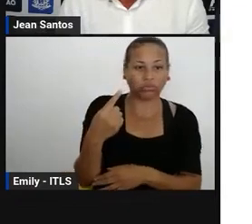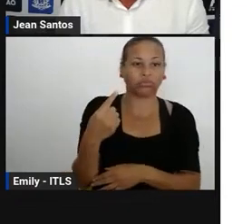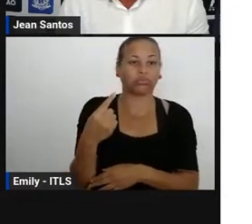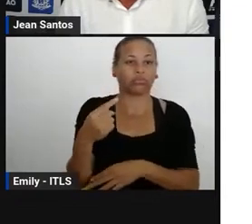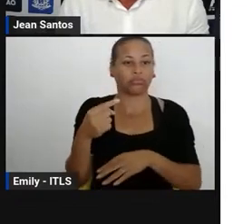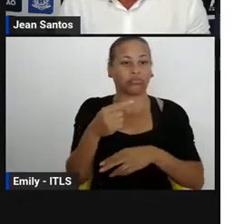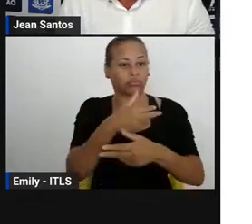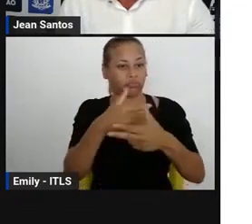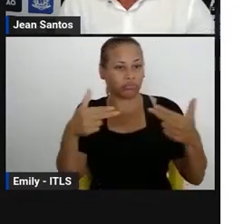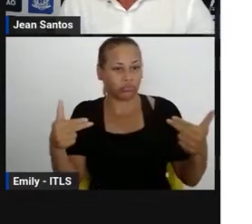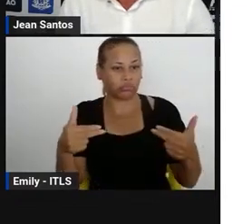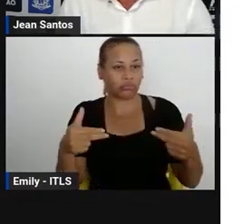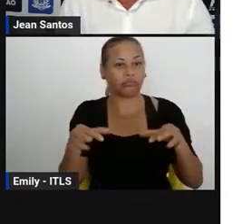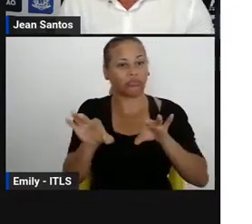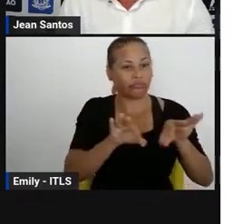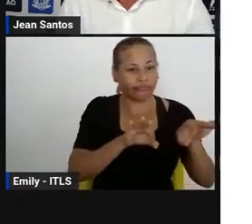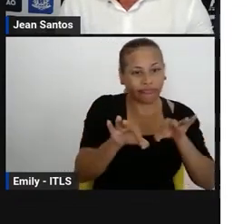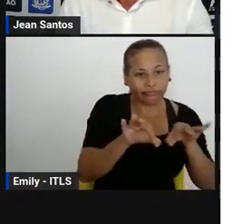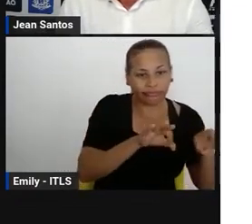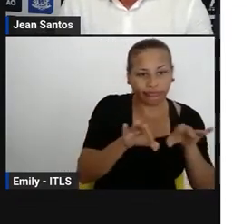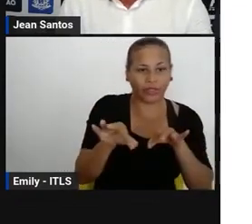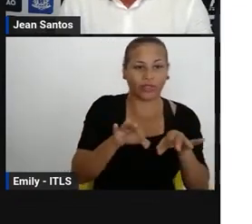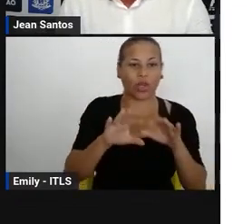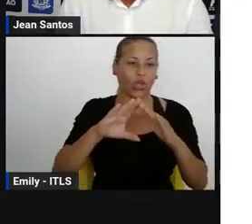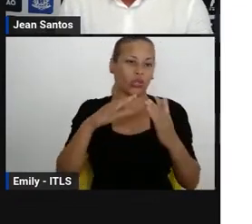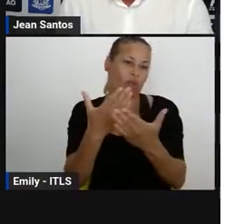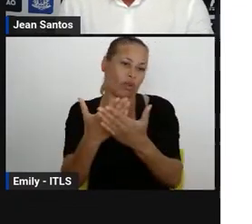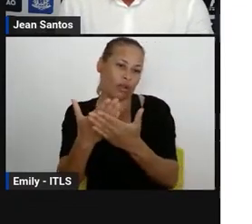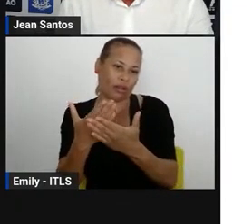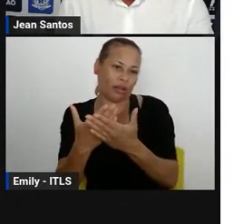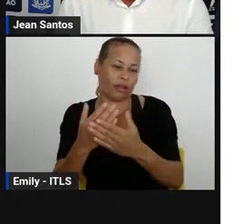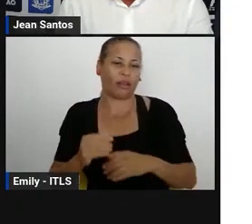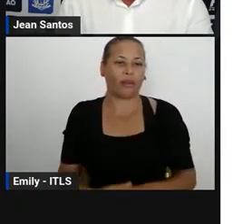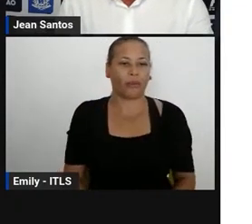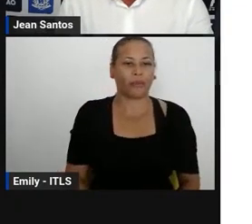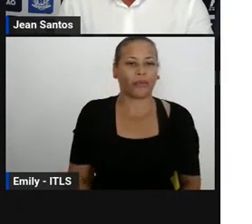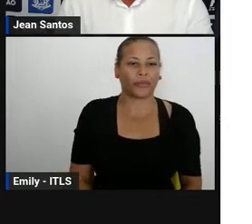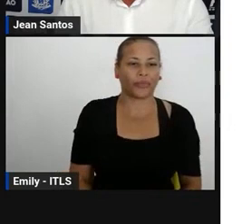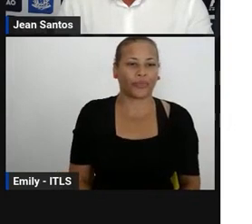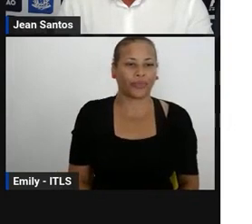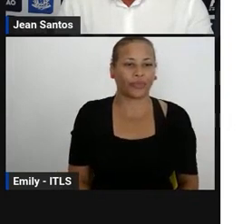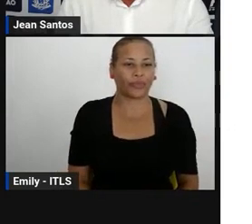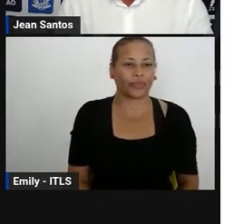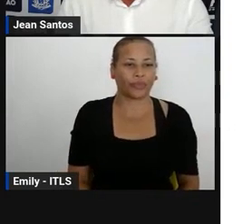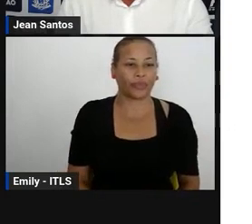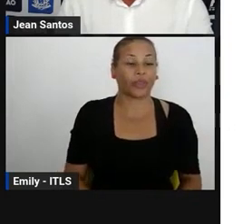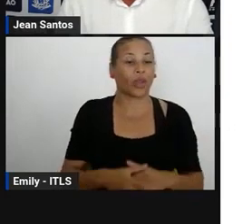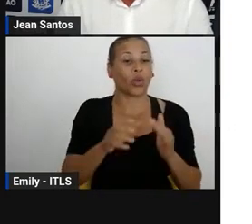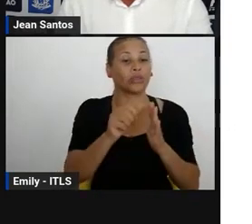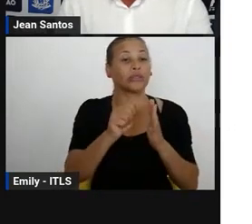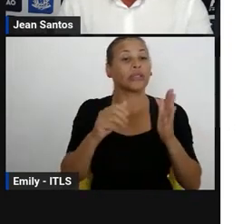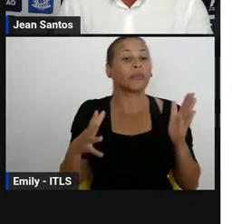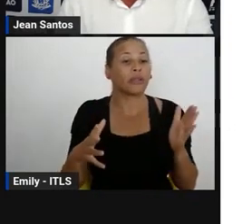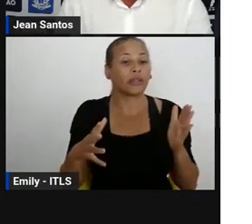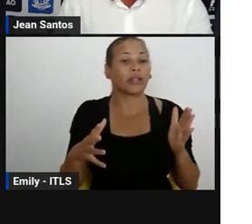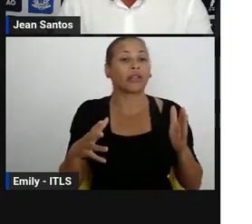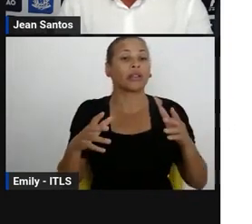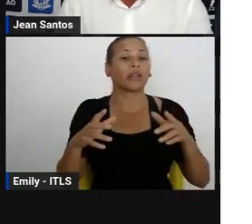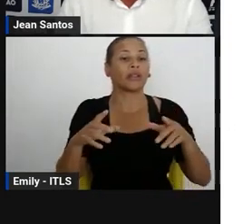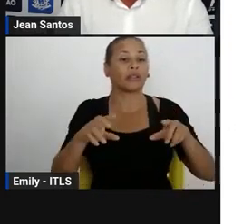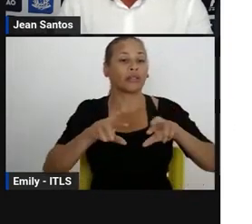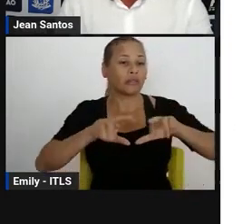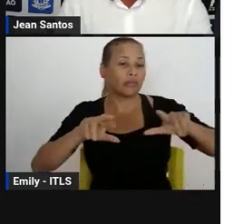da gestão da unidade escolar. quais são essas disciplinas, o essas disciplinas